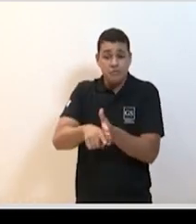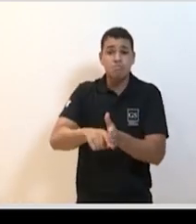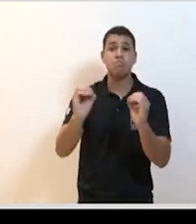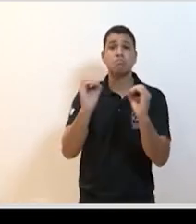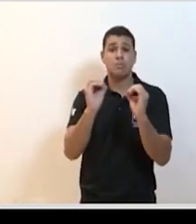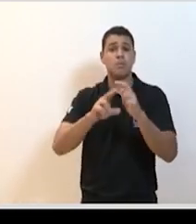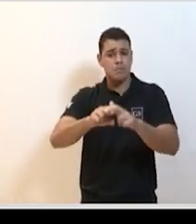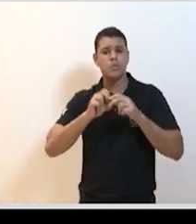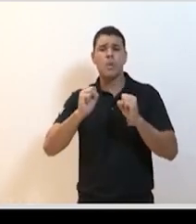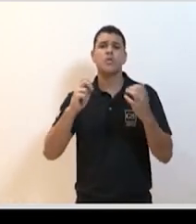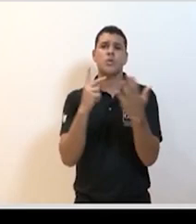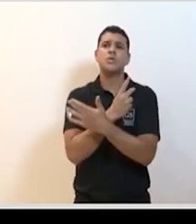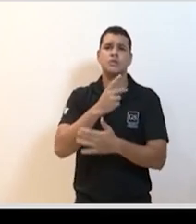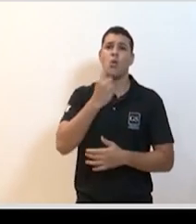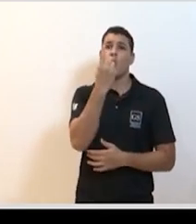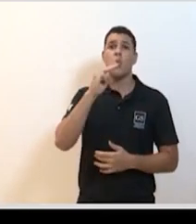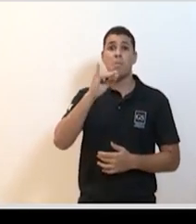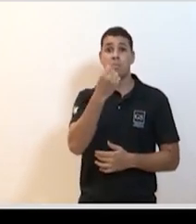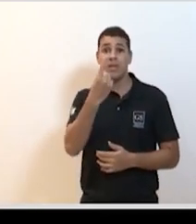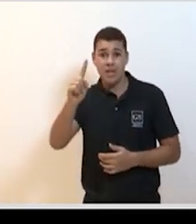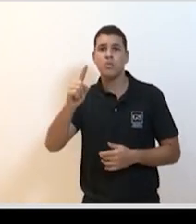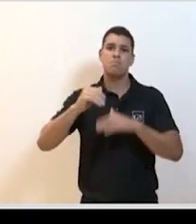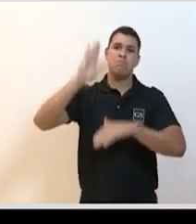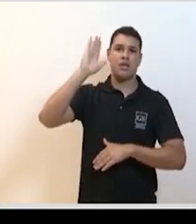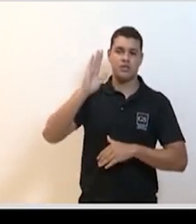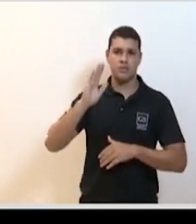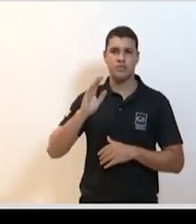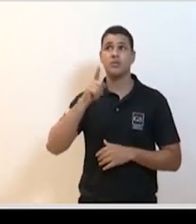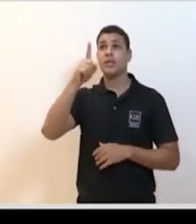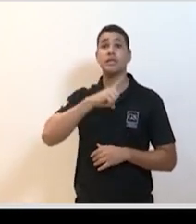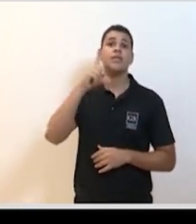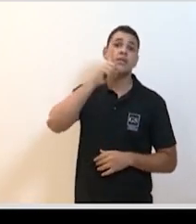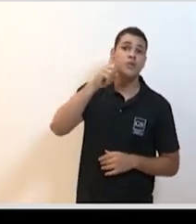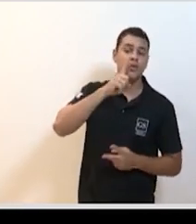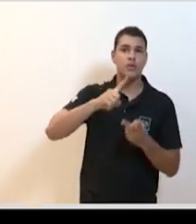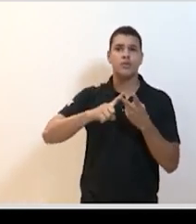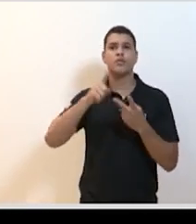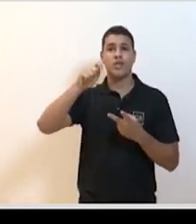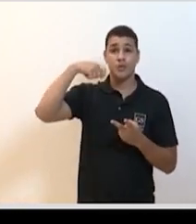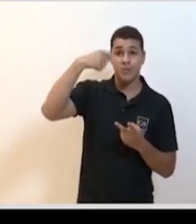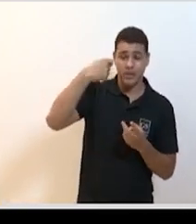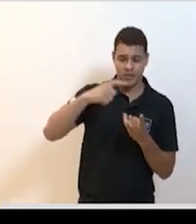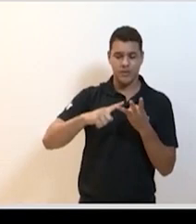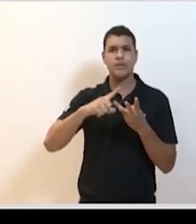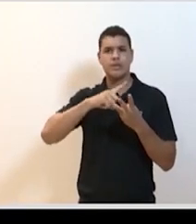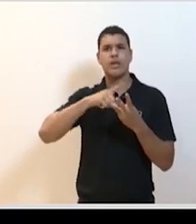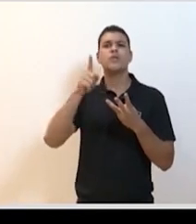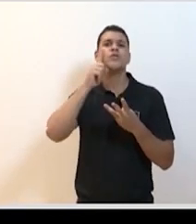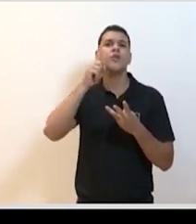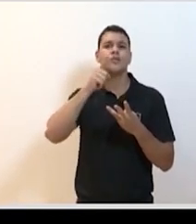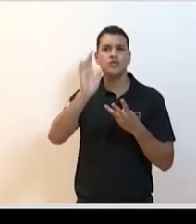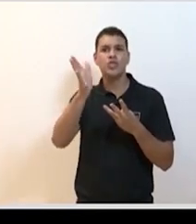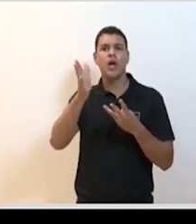gente vê aí os Estados Unidos já na frente de todo mundo, disparado, mas também ali a Itália, a Espanha, os Estados Unidos tomou medidas como